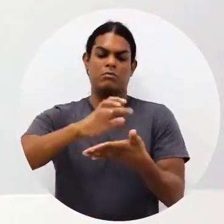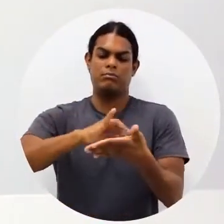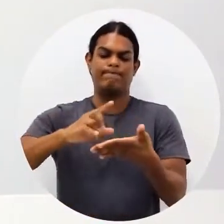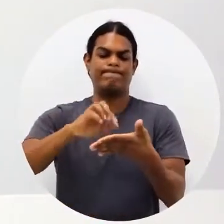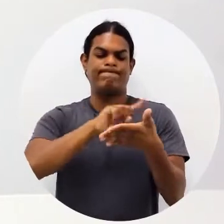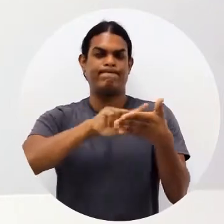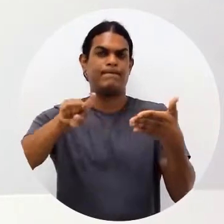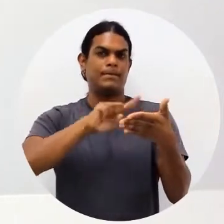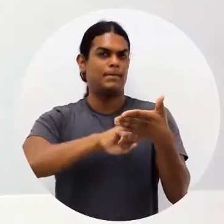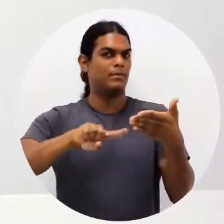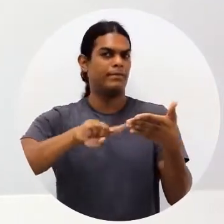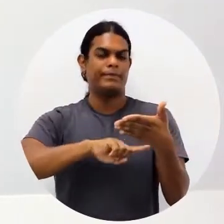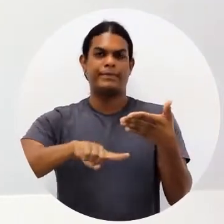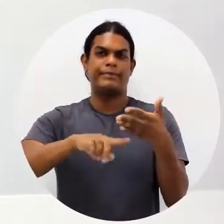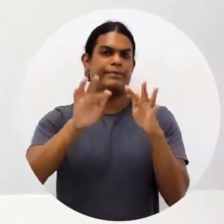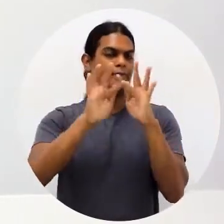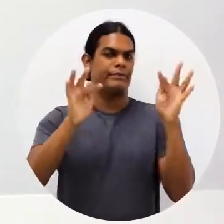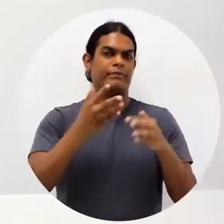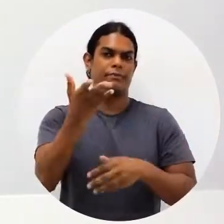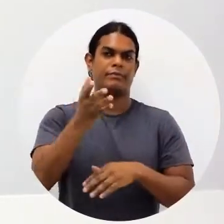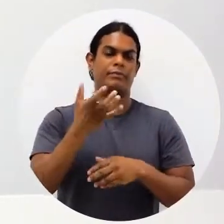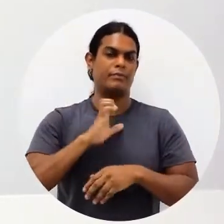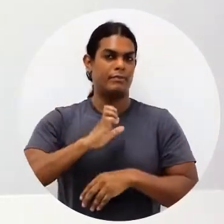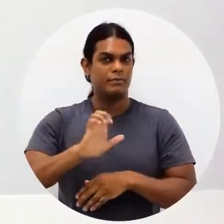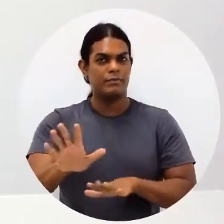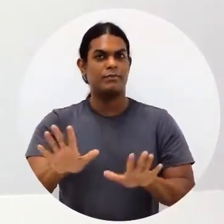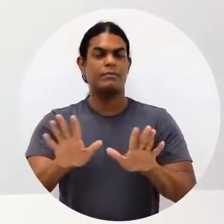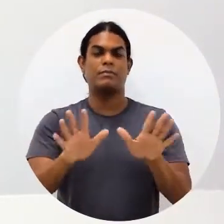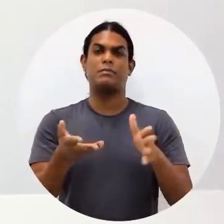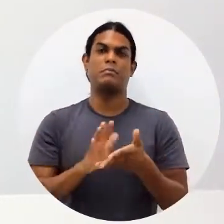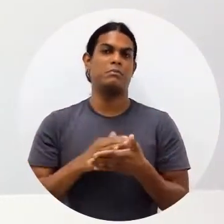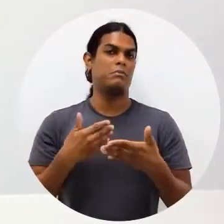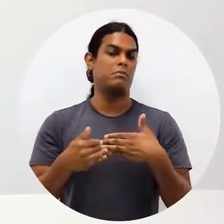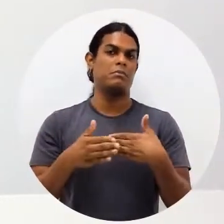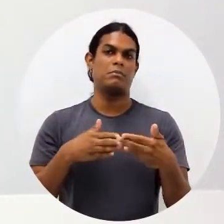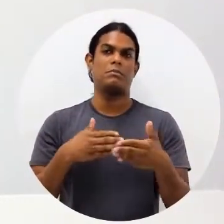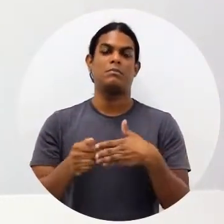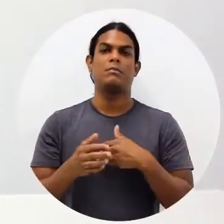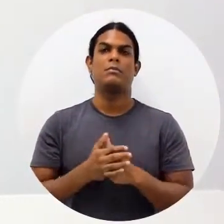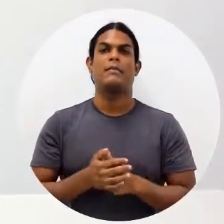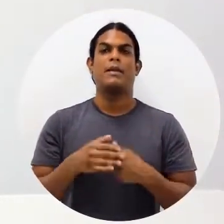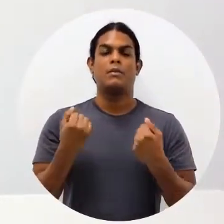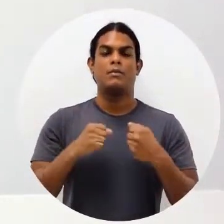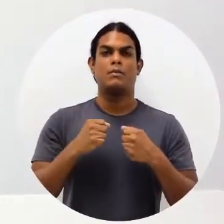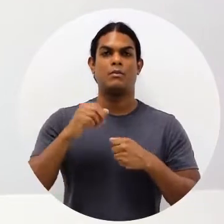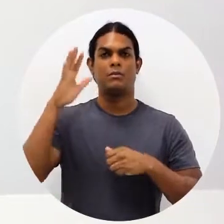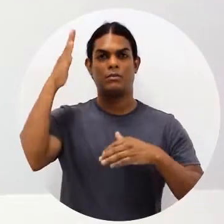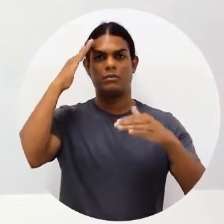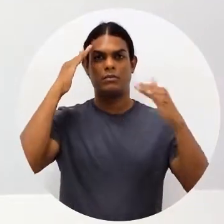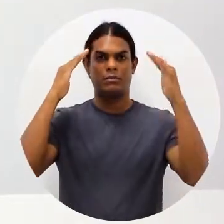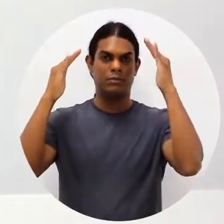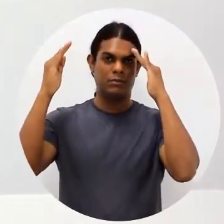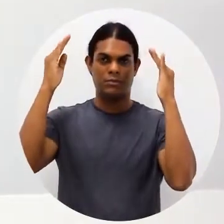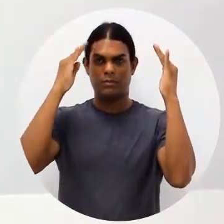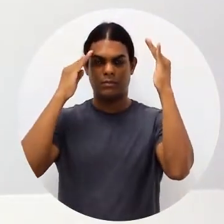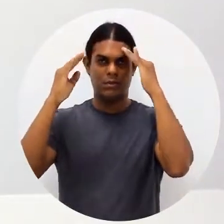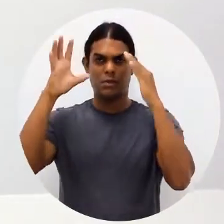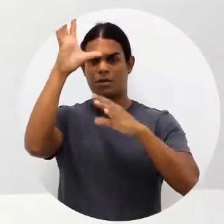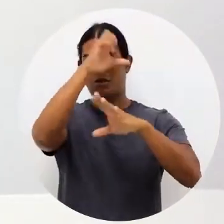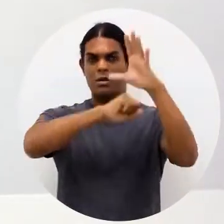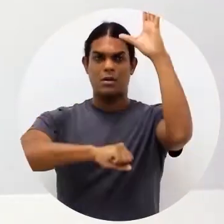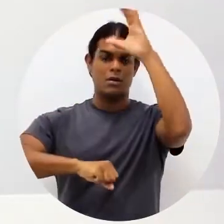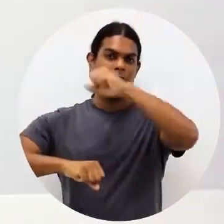mexendo nos seus flashcards da forma como você quiser. Pode embaralhá-los. E assim você pode aprender um novo idioma, o estudo de